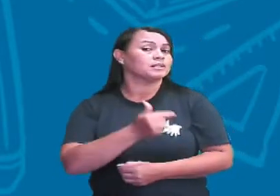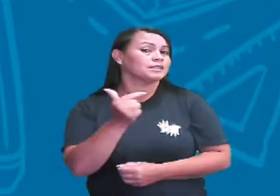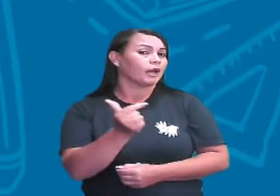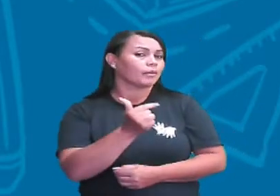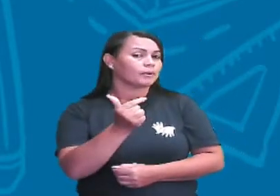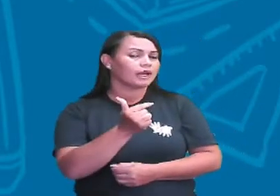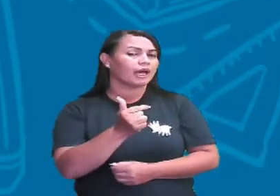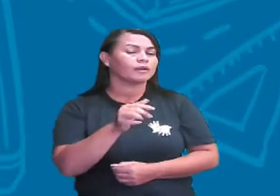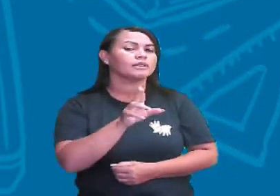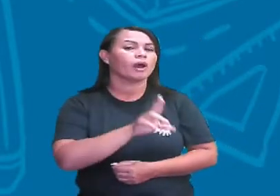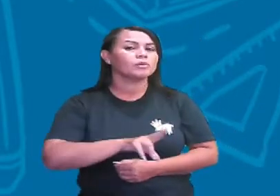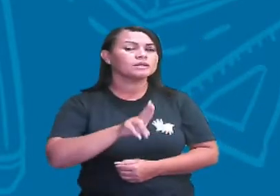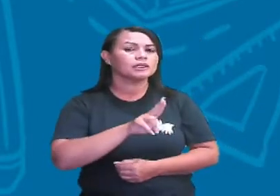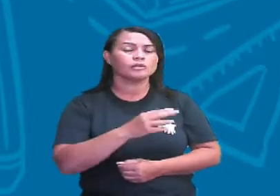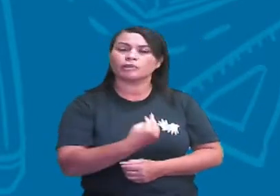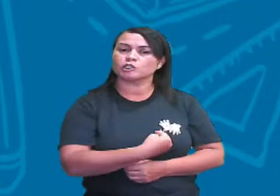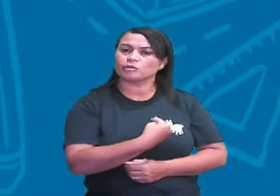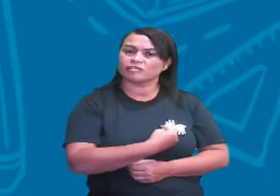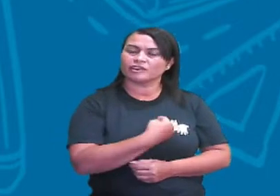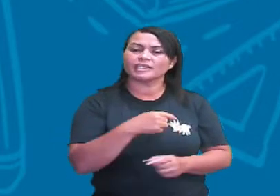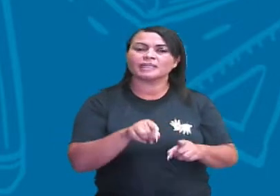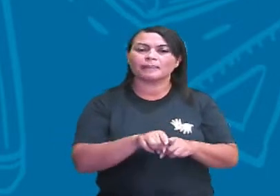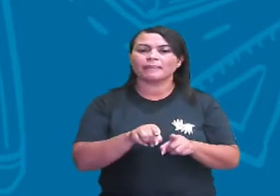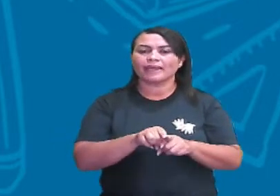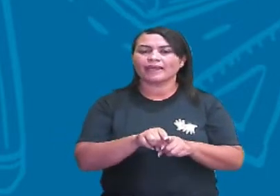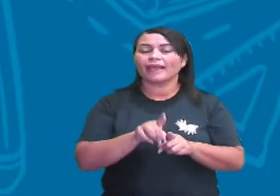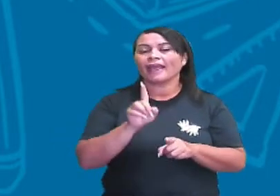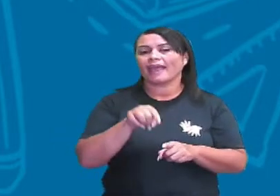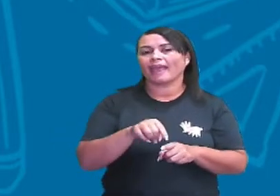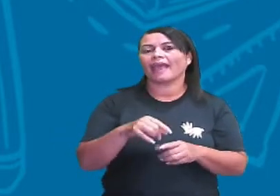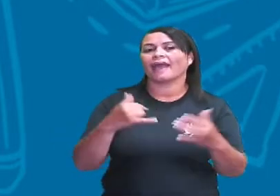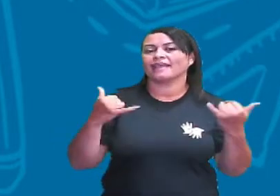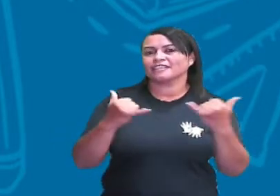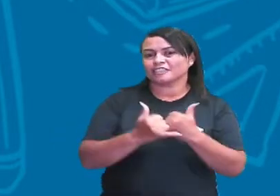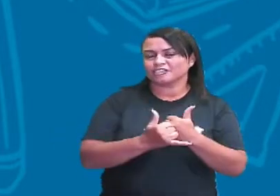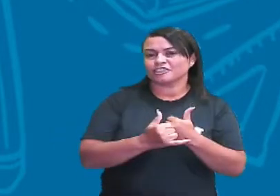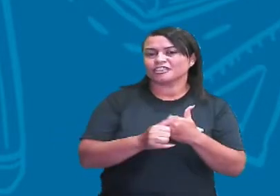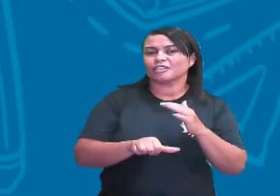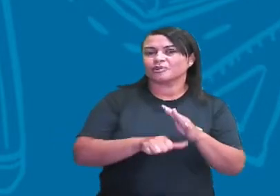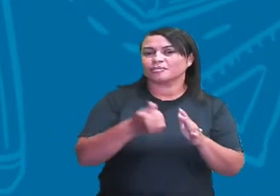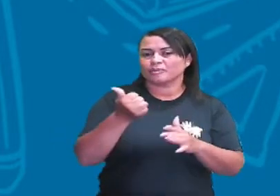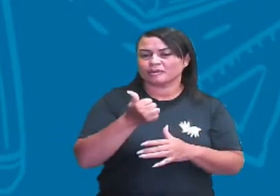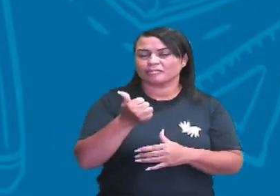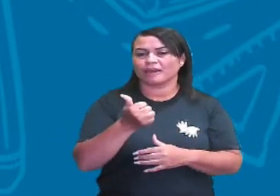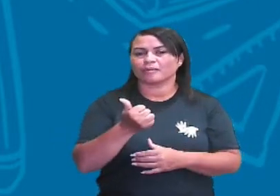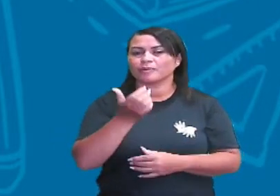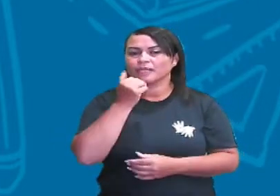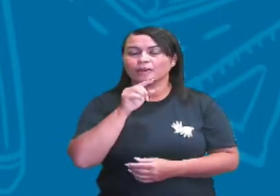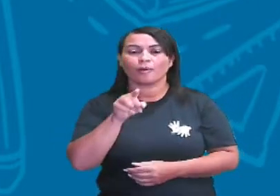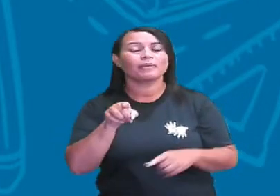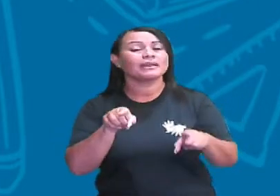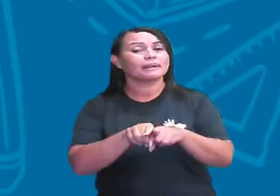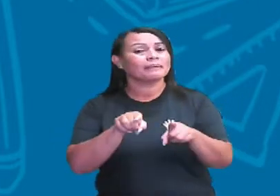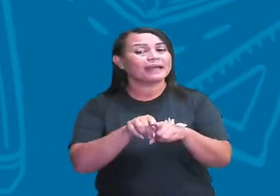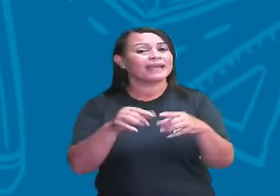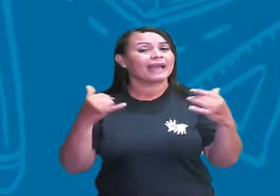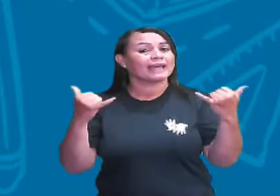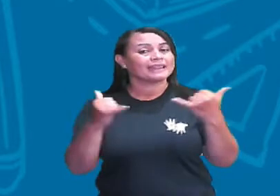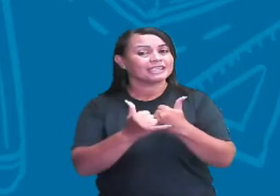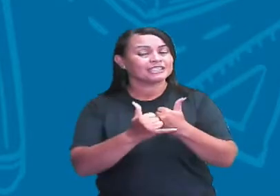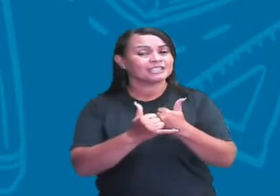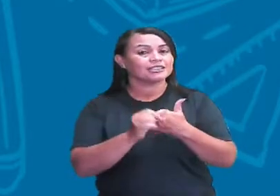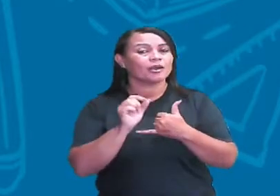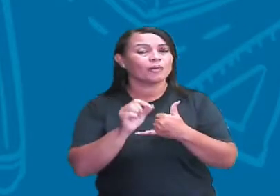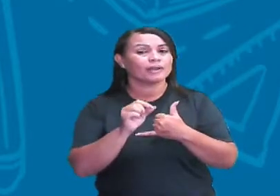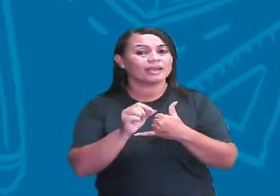se utilizando para sobreviver é a energia do consumidor primário, quando ele se alimenta dele. E a energia que o